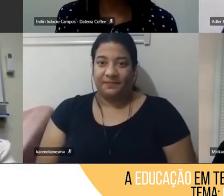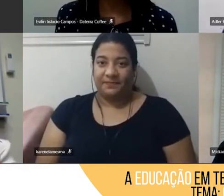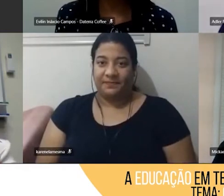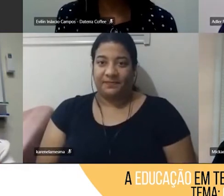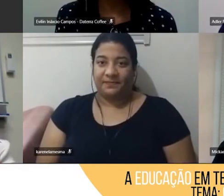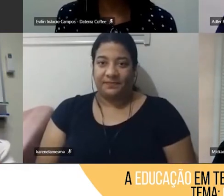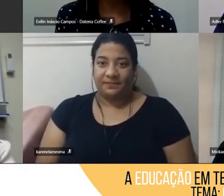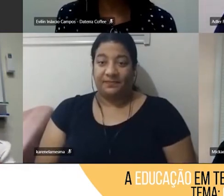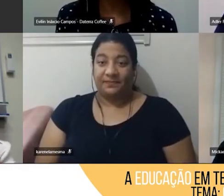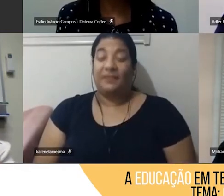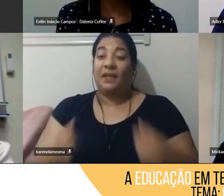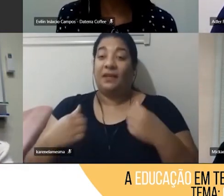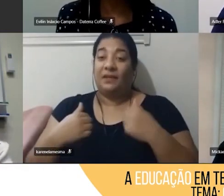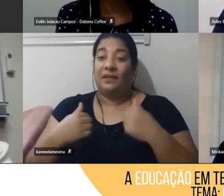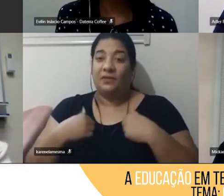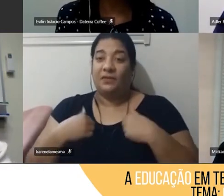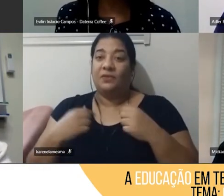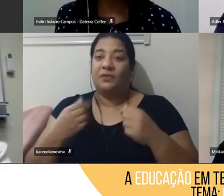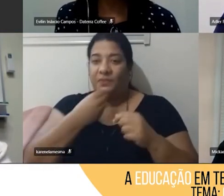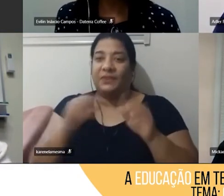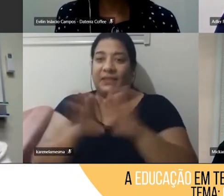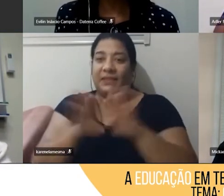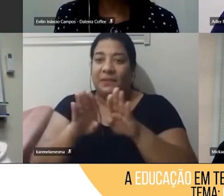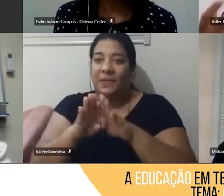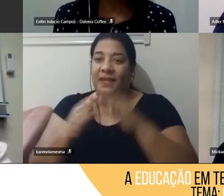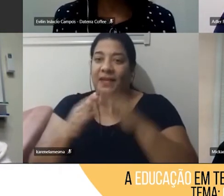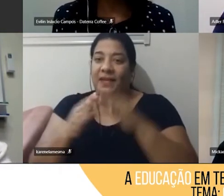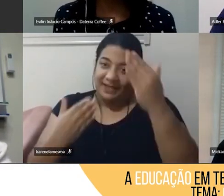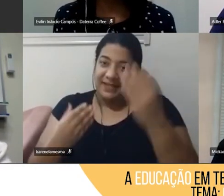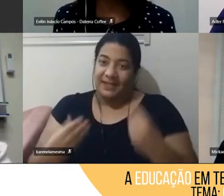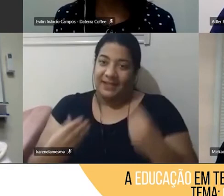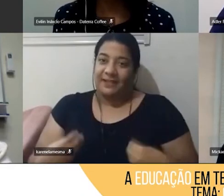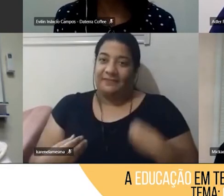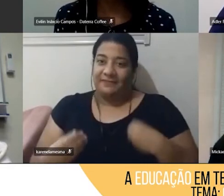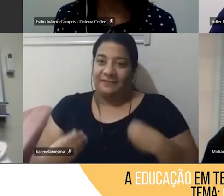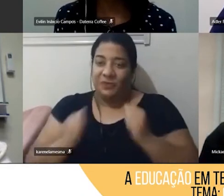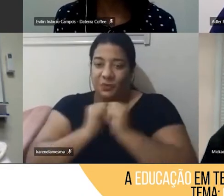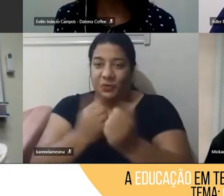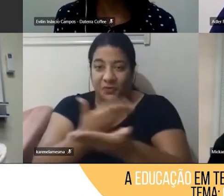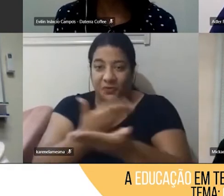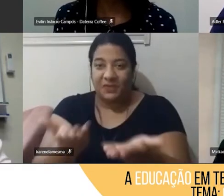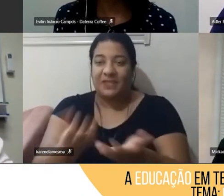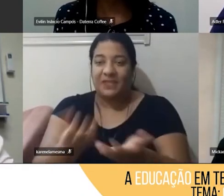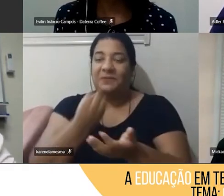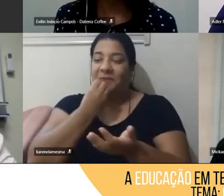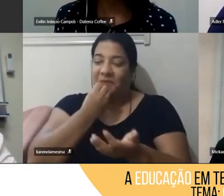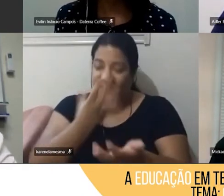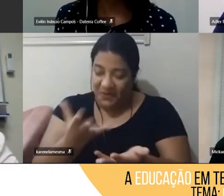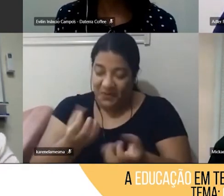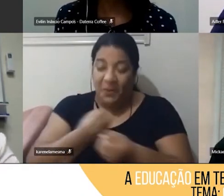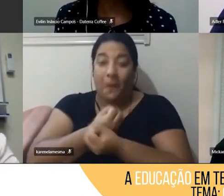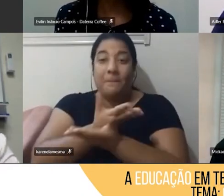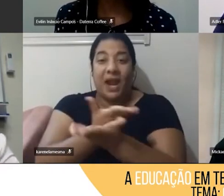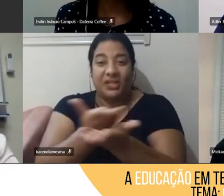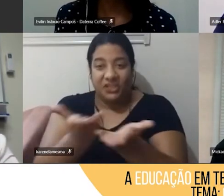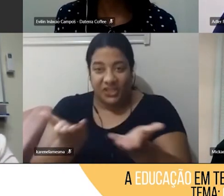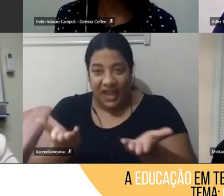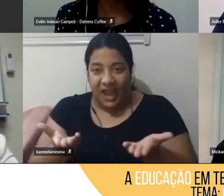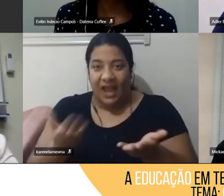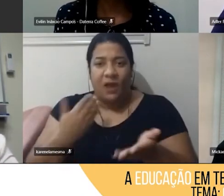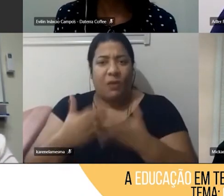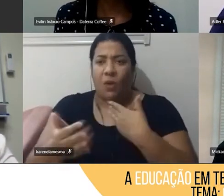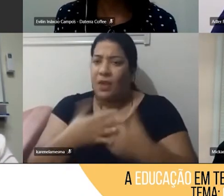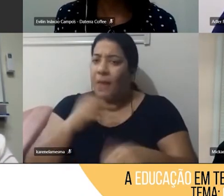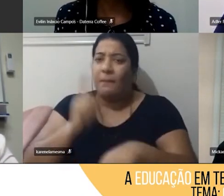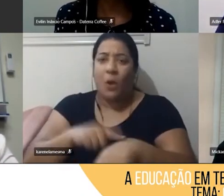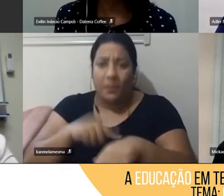também quero agradecer, né, muito gostoso estar aqui com vocês, poder compartilhar isso, então, a qualquer momento, se vocês quiserem